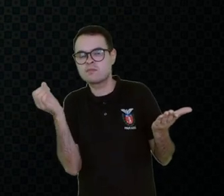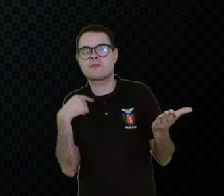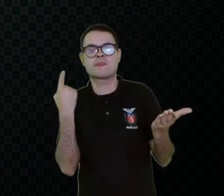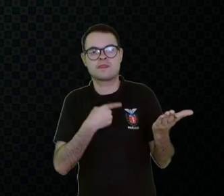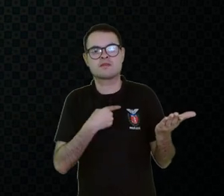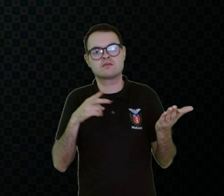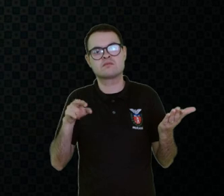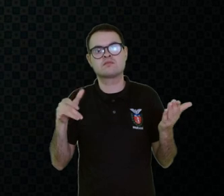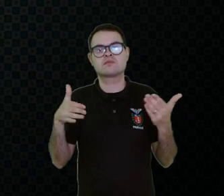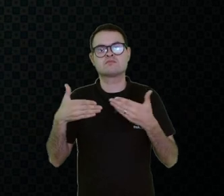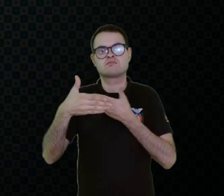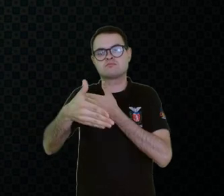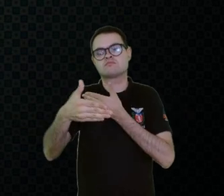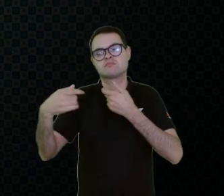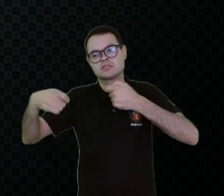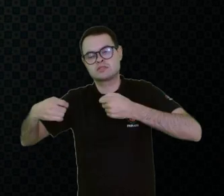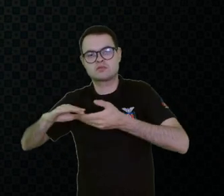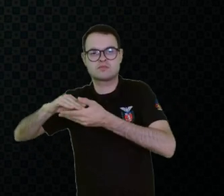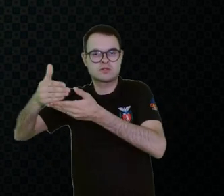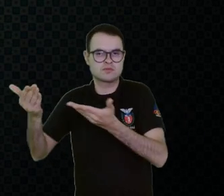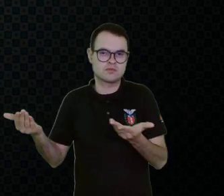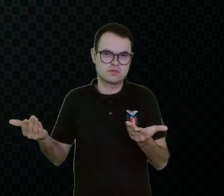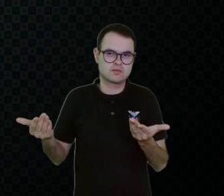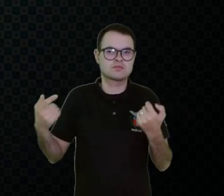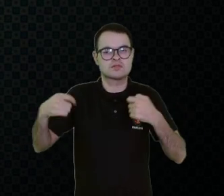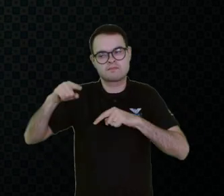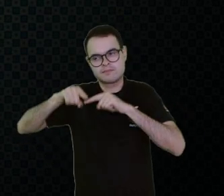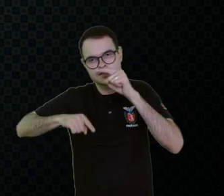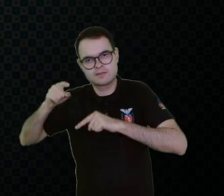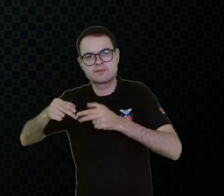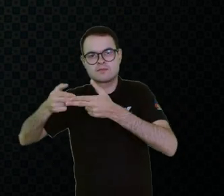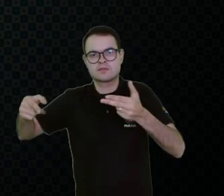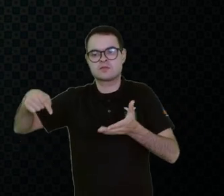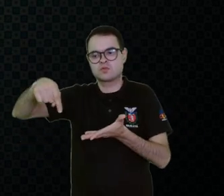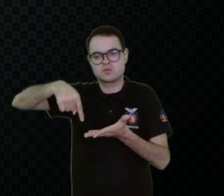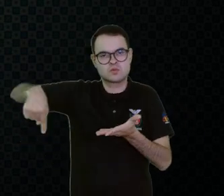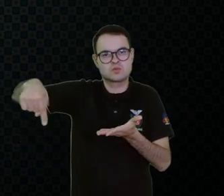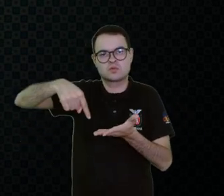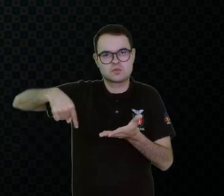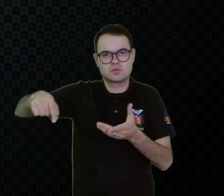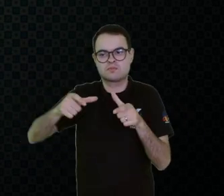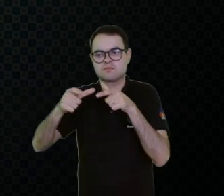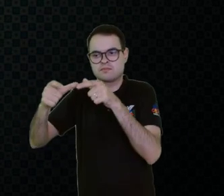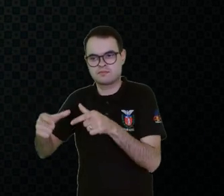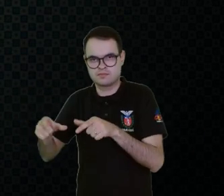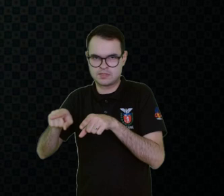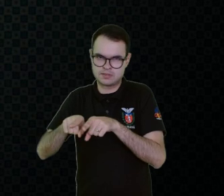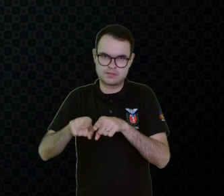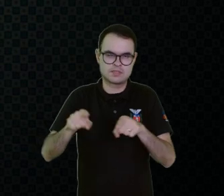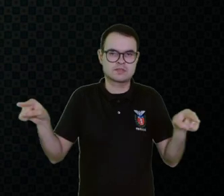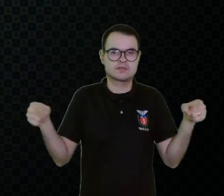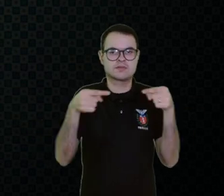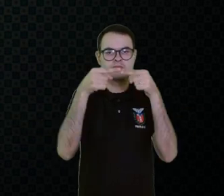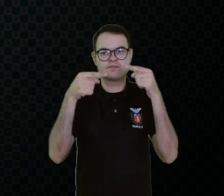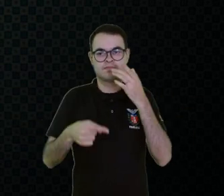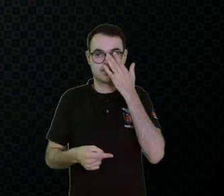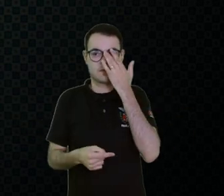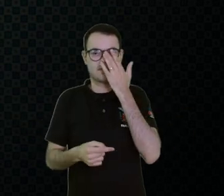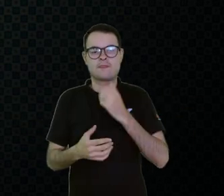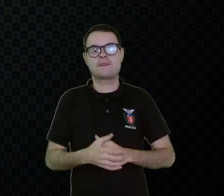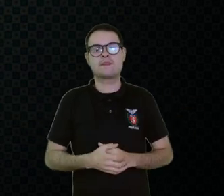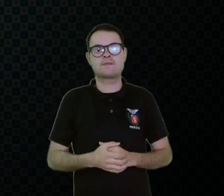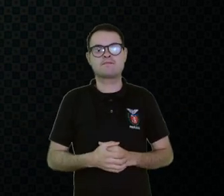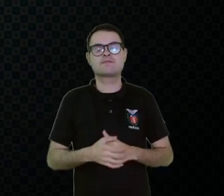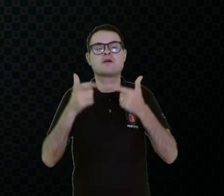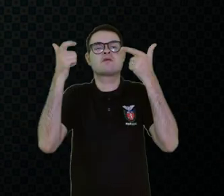necessitar, né? De um computador que rode os CDs, né? Então, onde custar